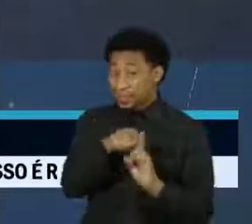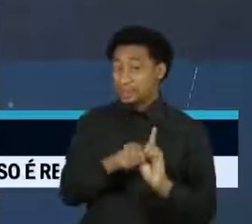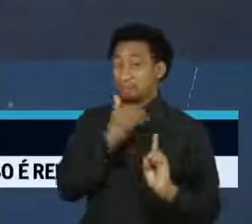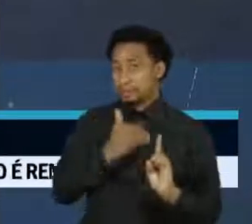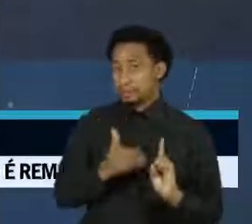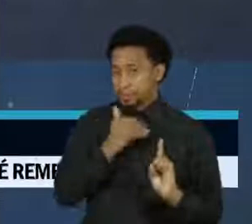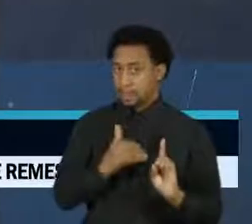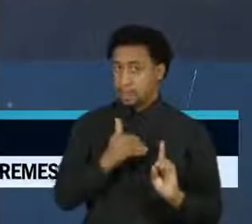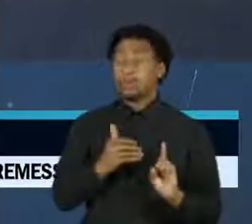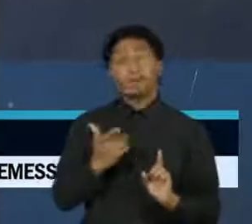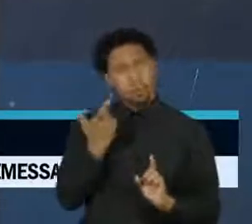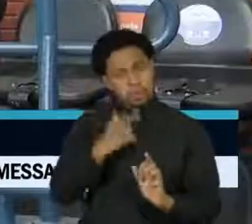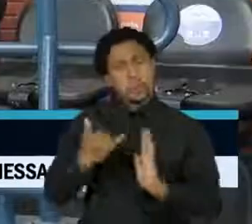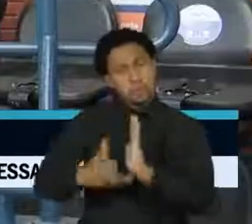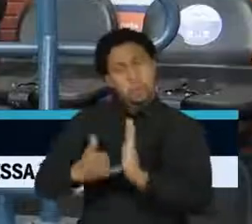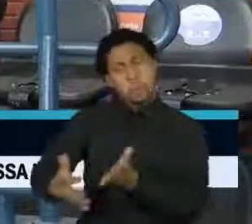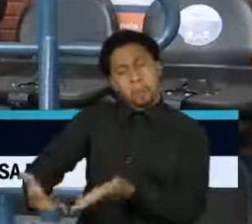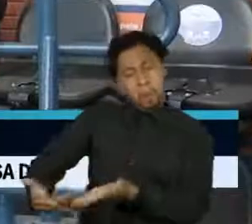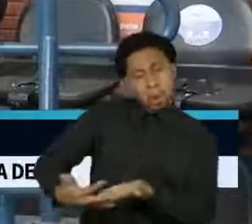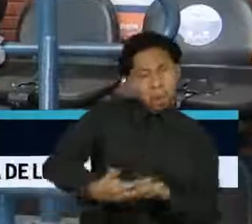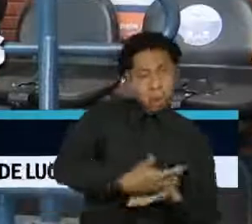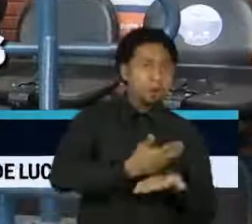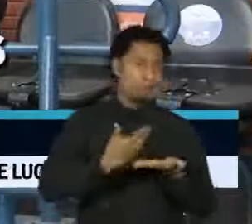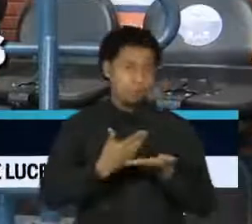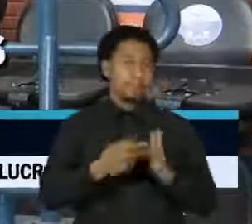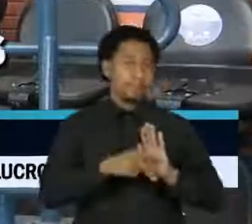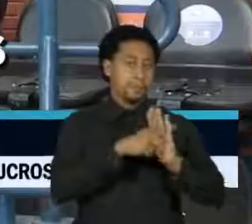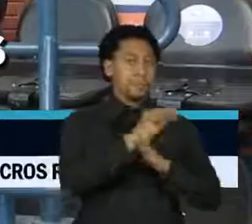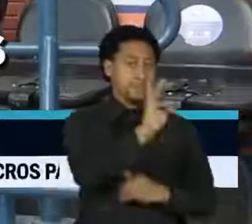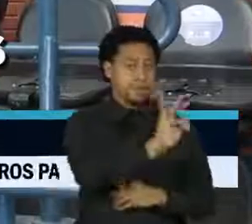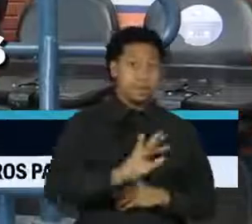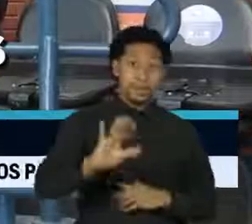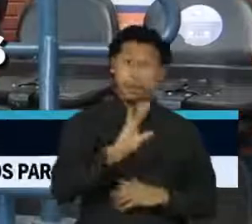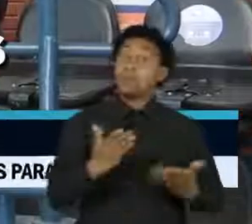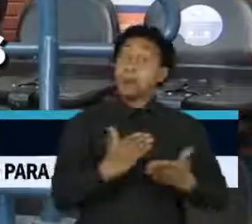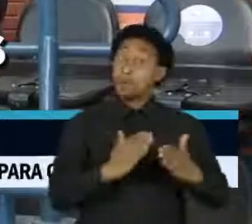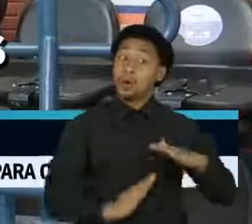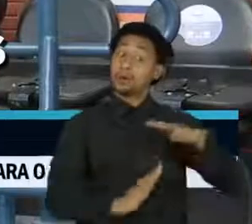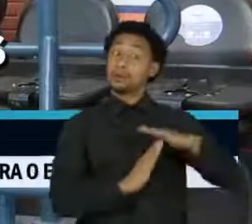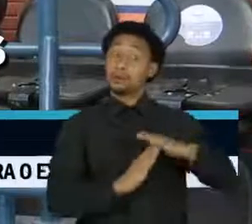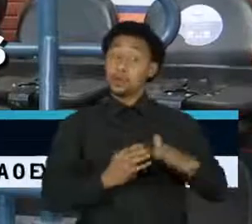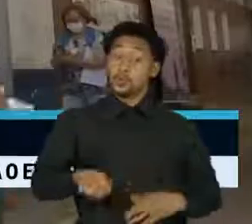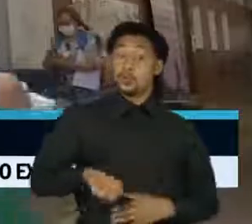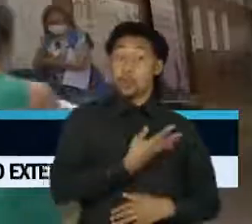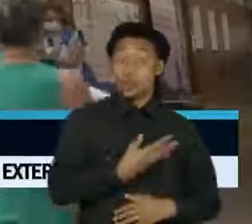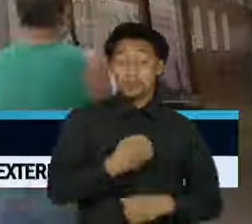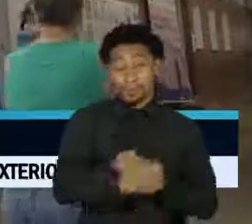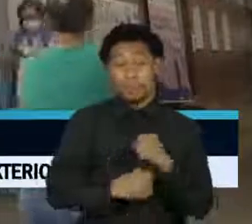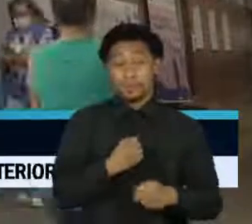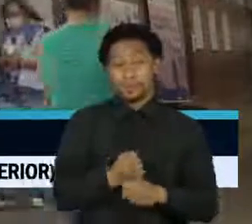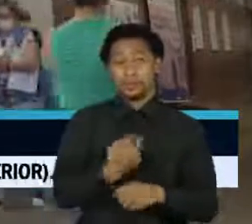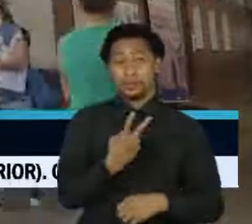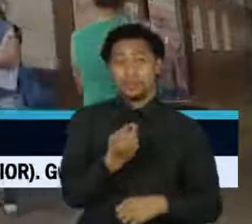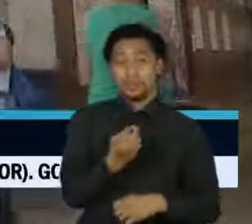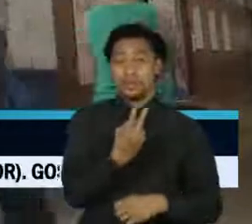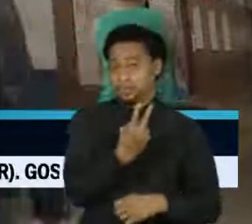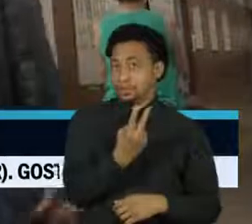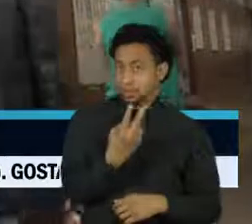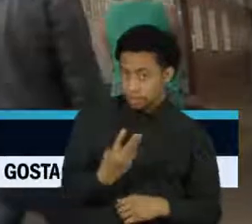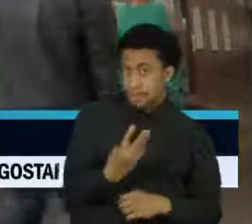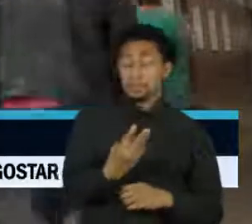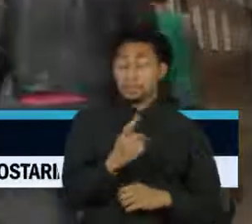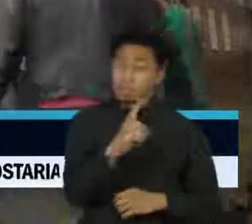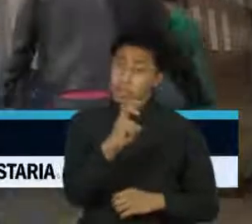aumento na arrecadação federal, esse valor se torna o novo piso da saúde para 2023. Só que agora, com a